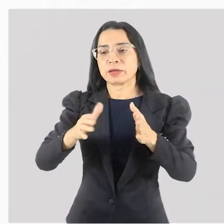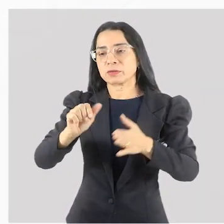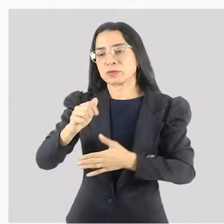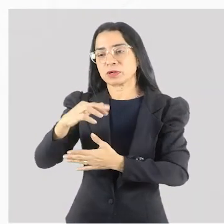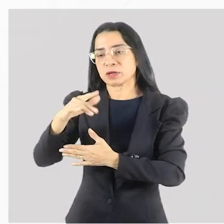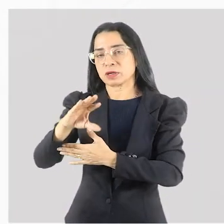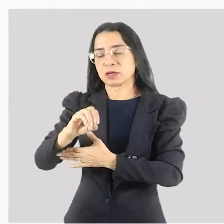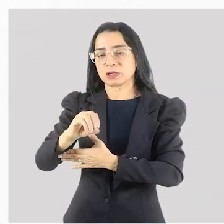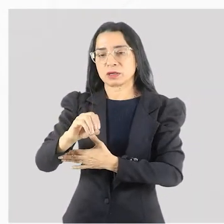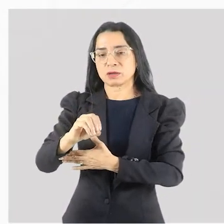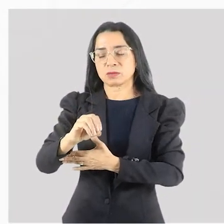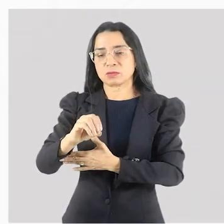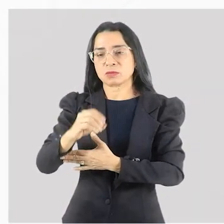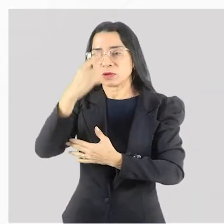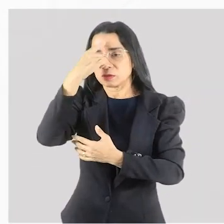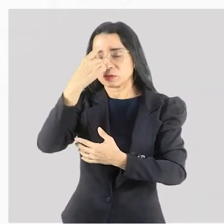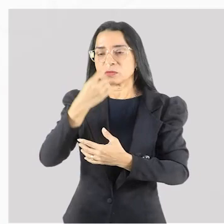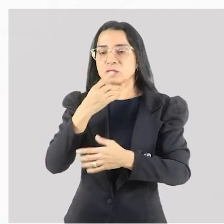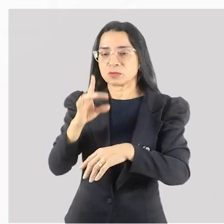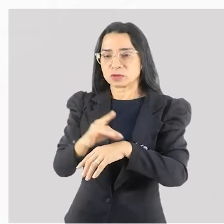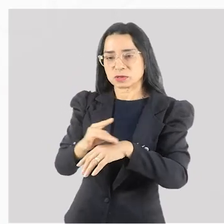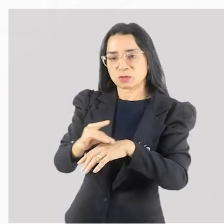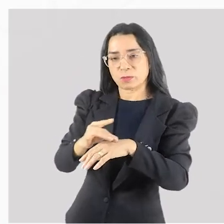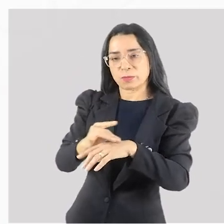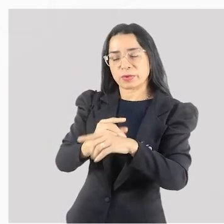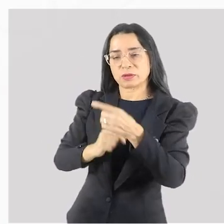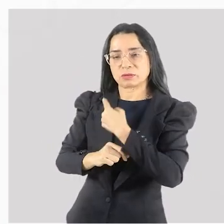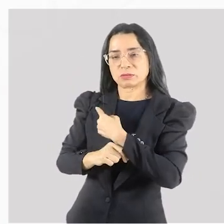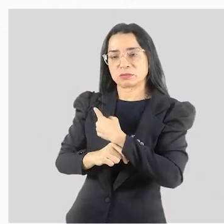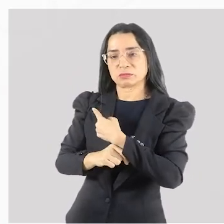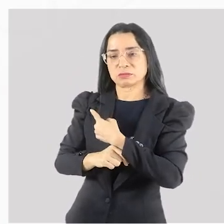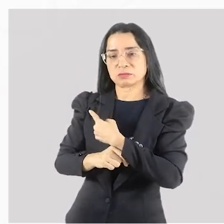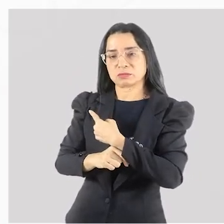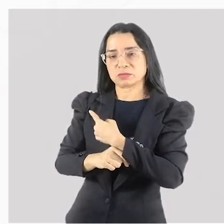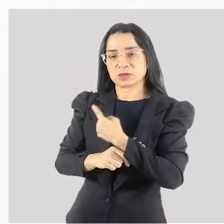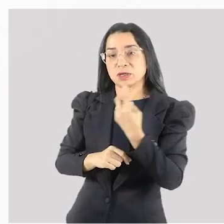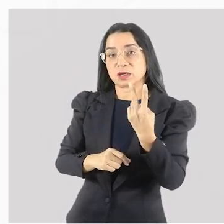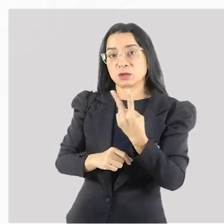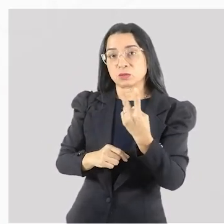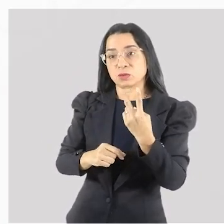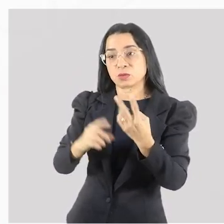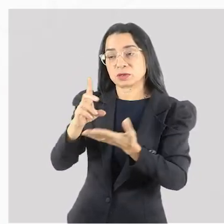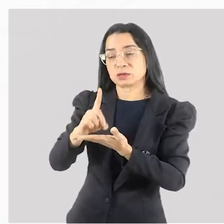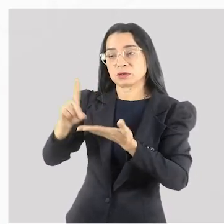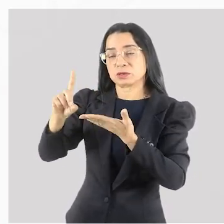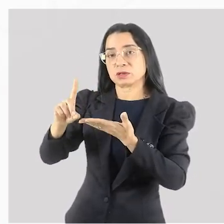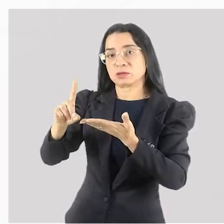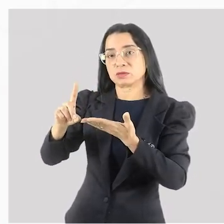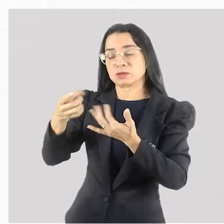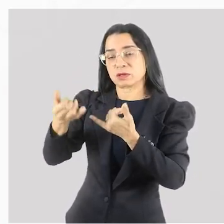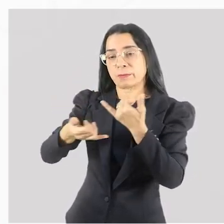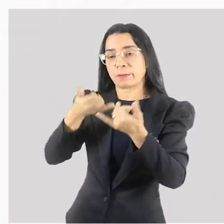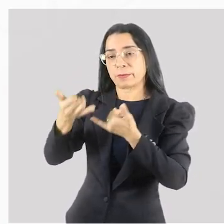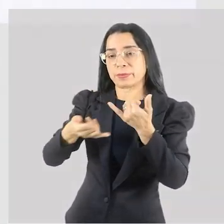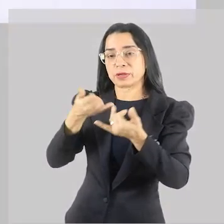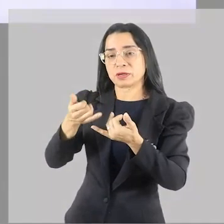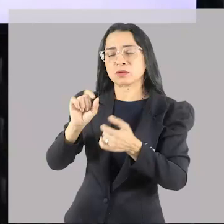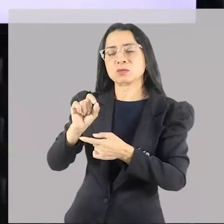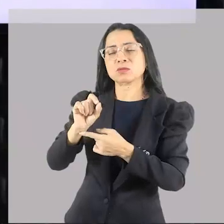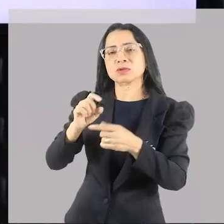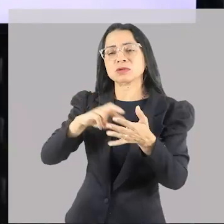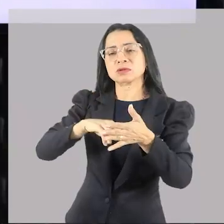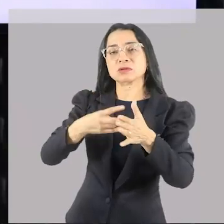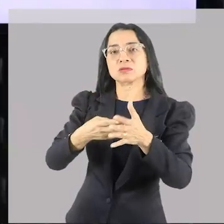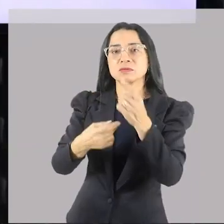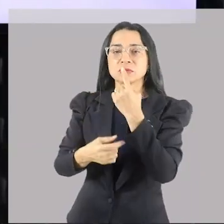fundo da cor do vaso. Então, aqui eu tenho dois deuses jogando xadrez e a maratona que eu mostrei para vocês. Professor, o que são esses vasos?